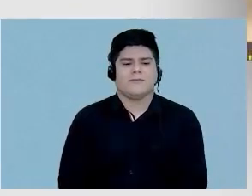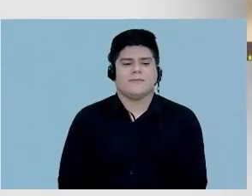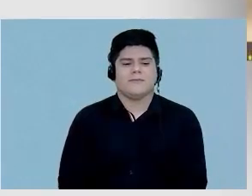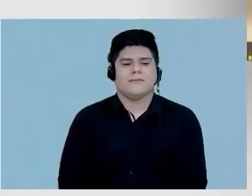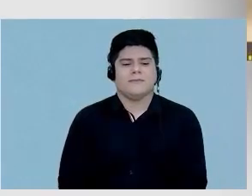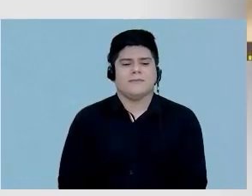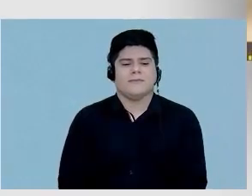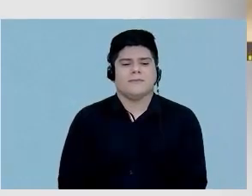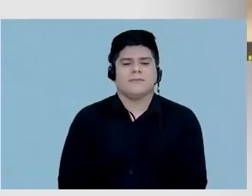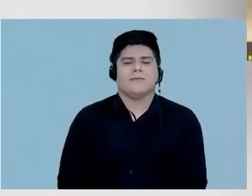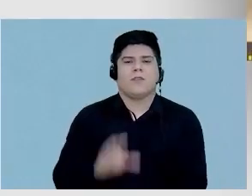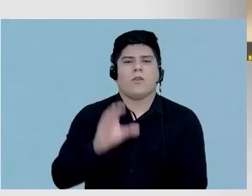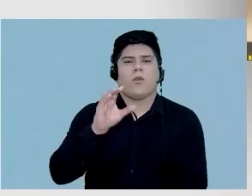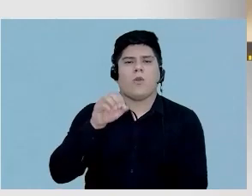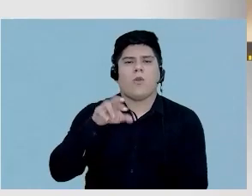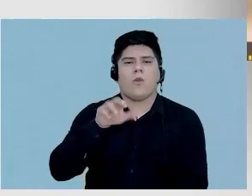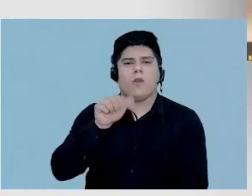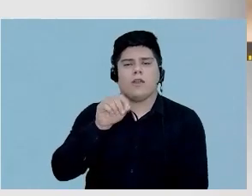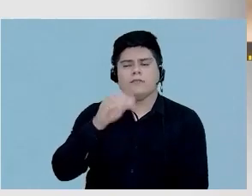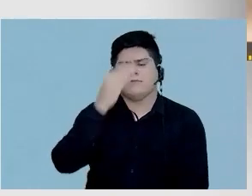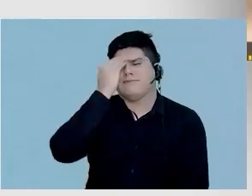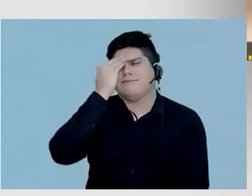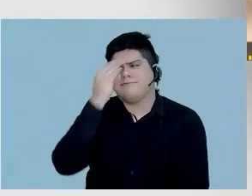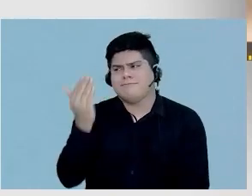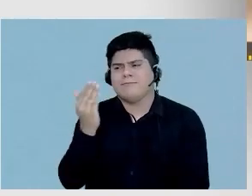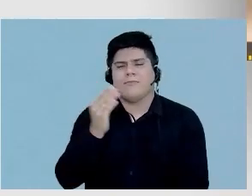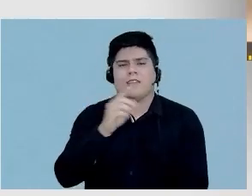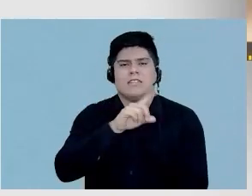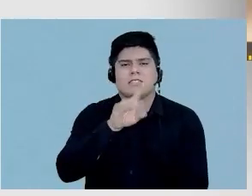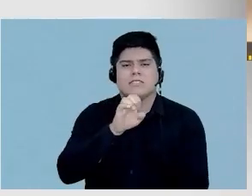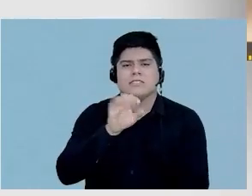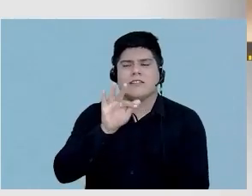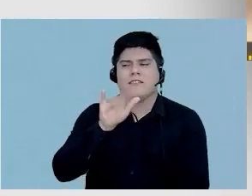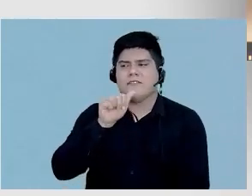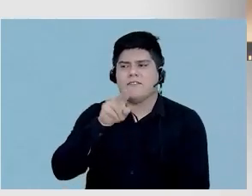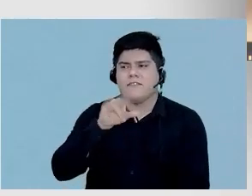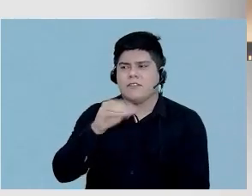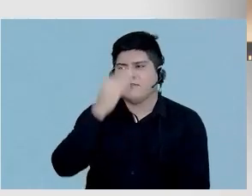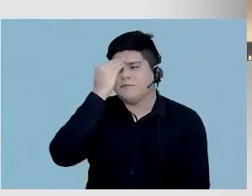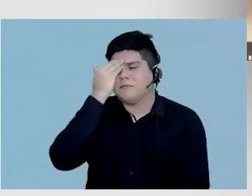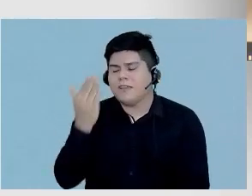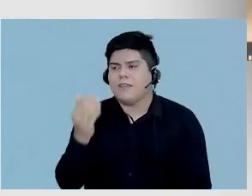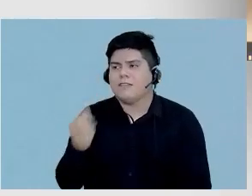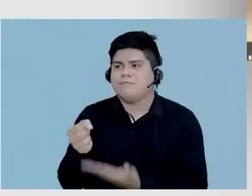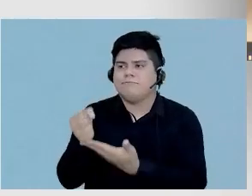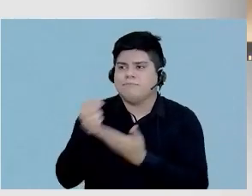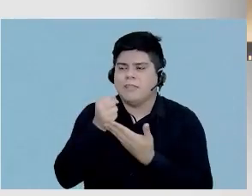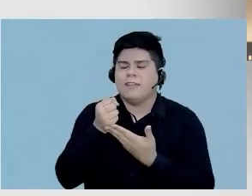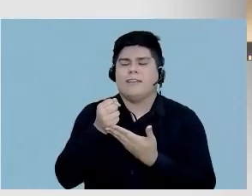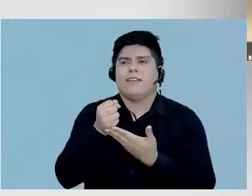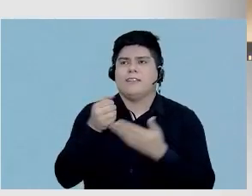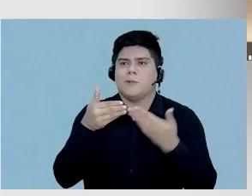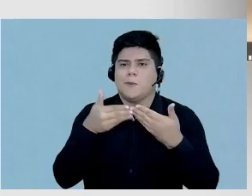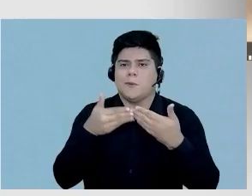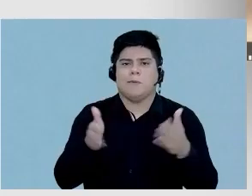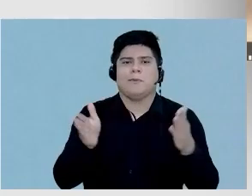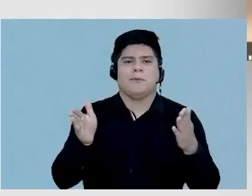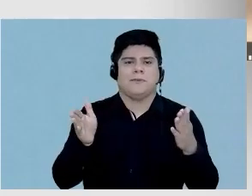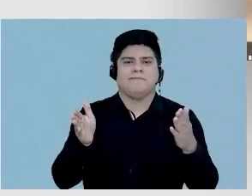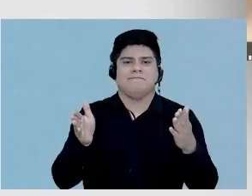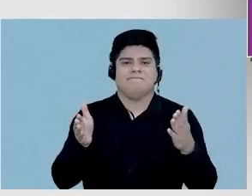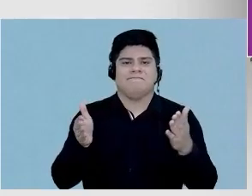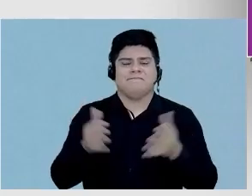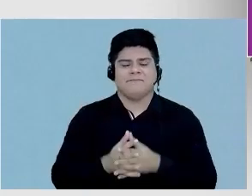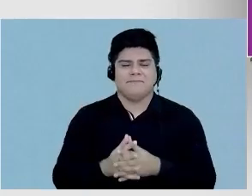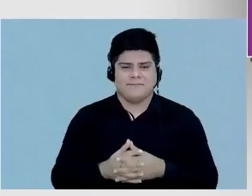Conrado, muito obrigado. José Flávio, muito obrigado aí por nos ajudar aqui nessa abertura. E,